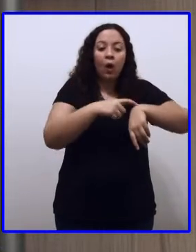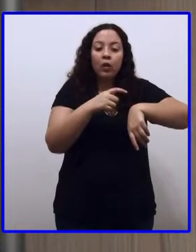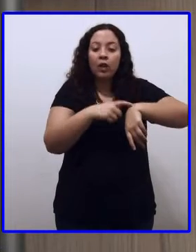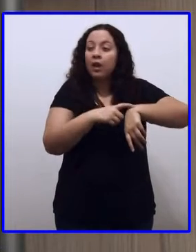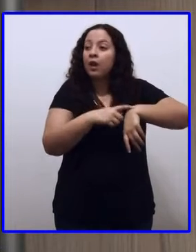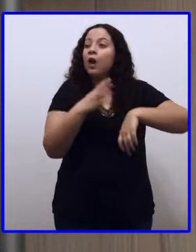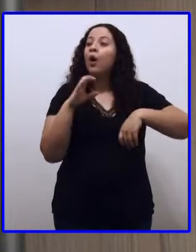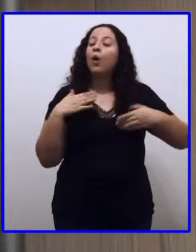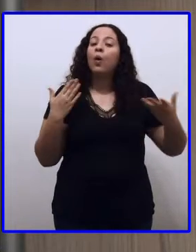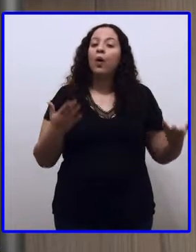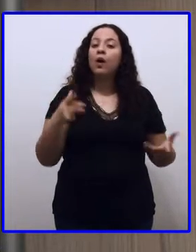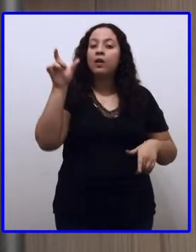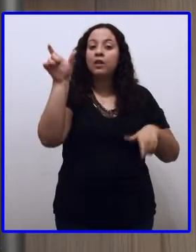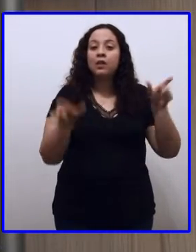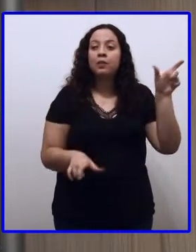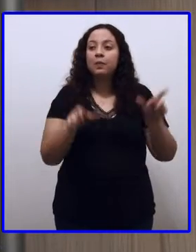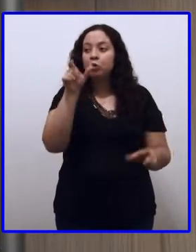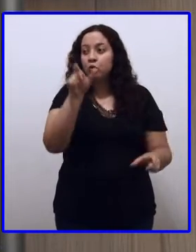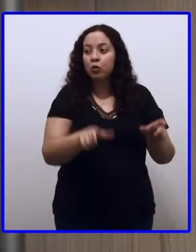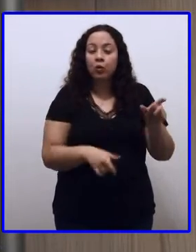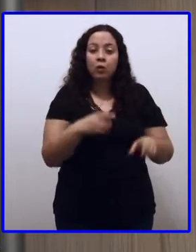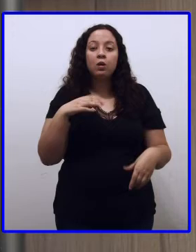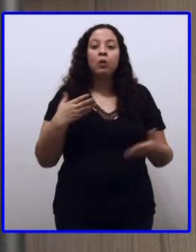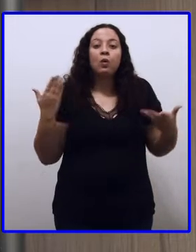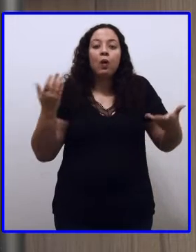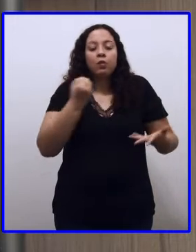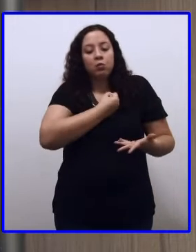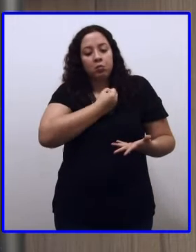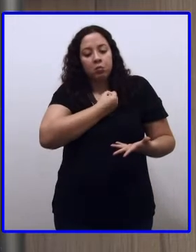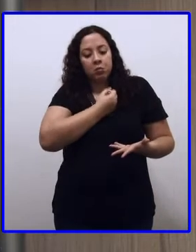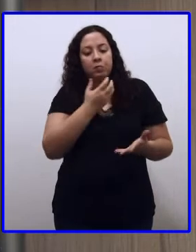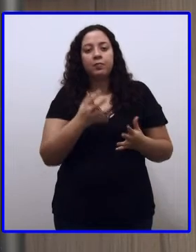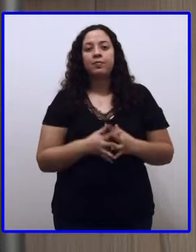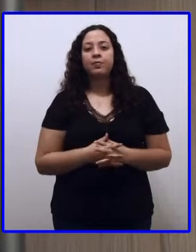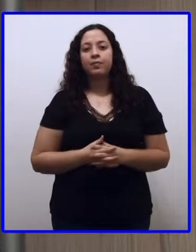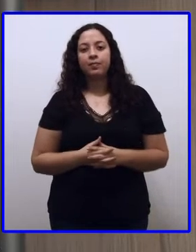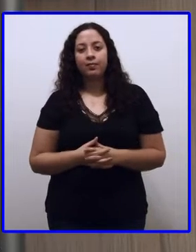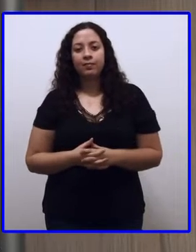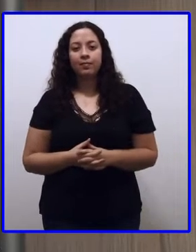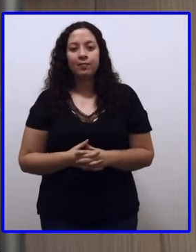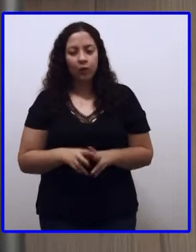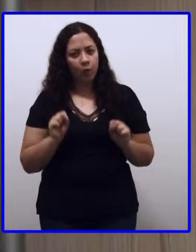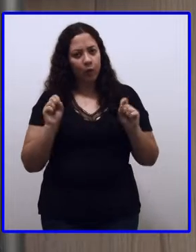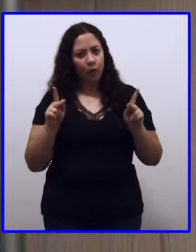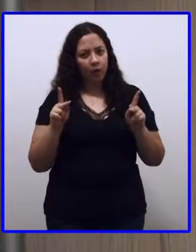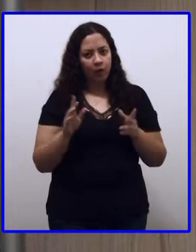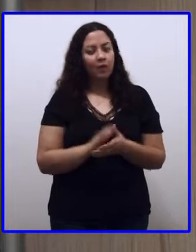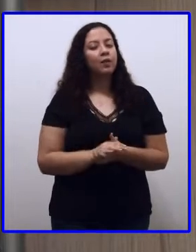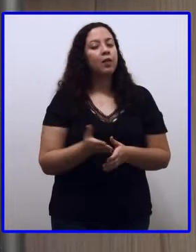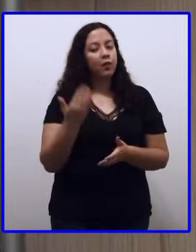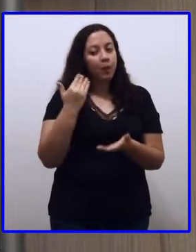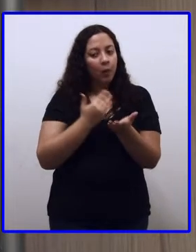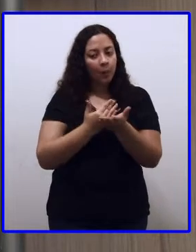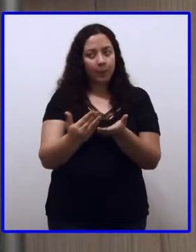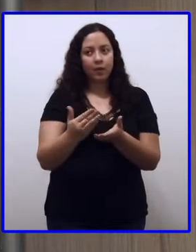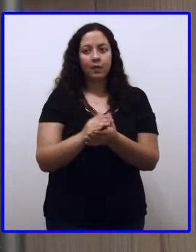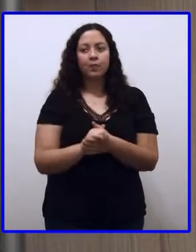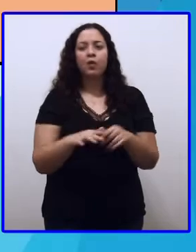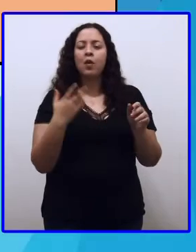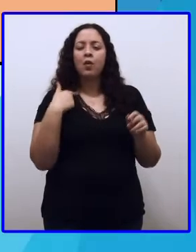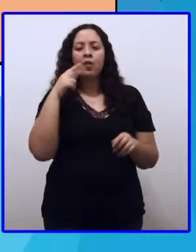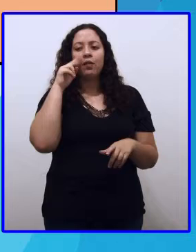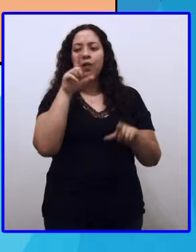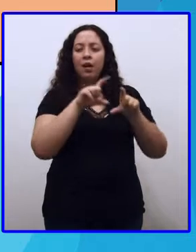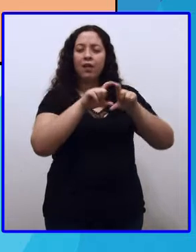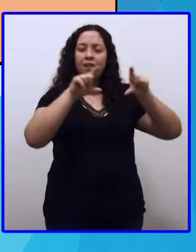nos ajudar a definir qual é o tempo, qual é a pessoa e qual é o número, certo? Vamos lá? Então, na tela,